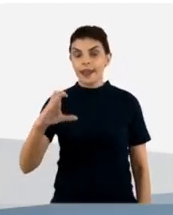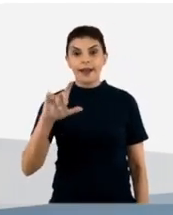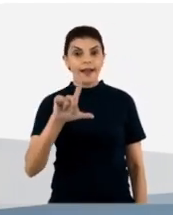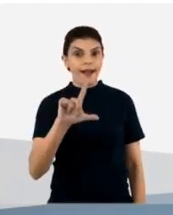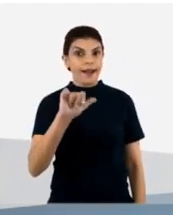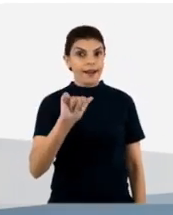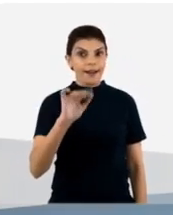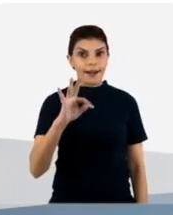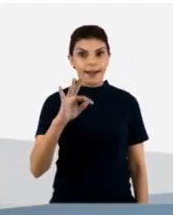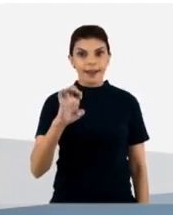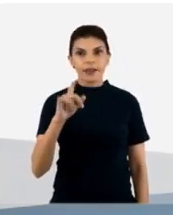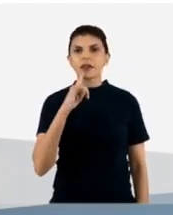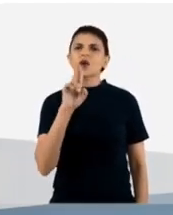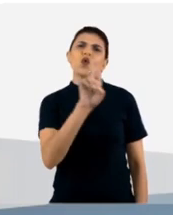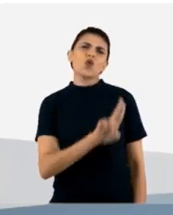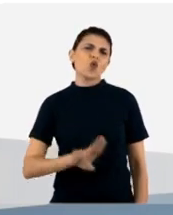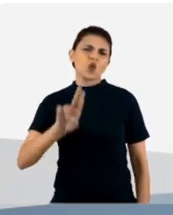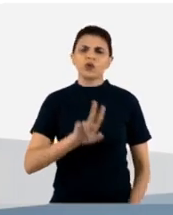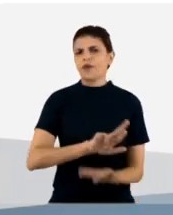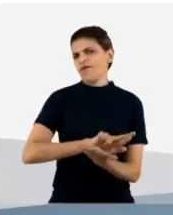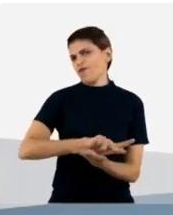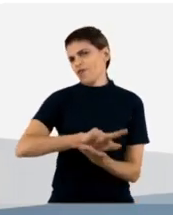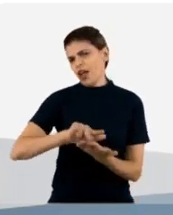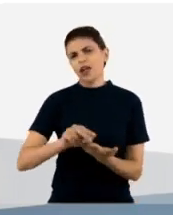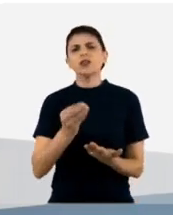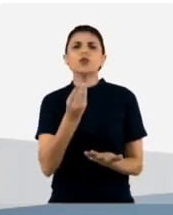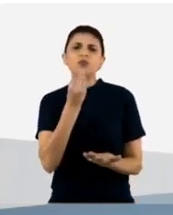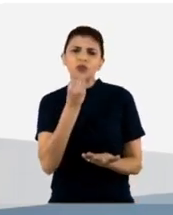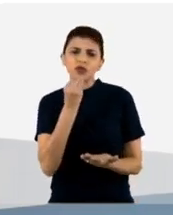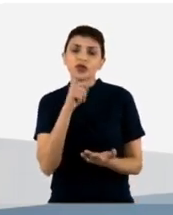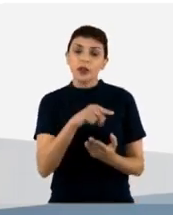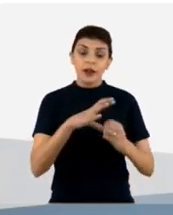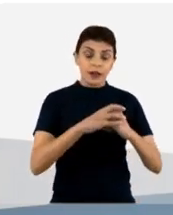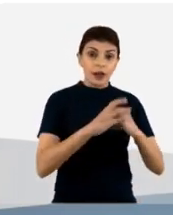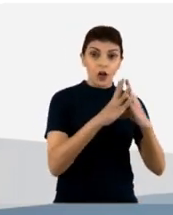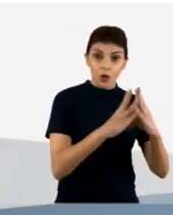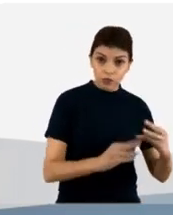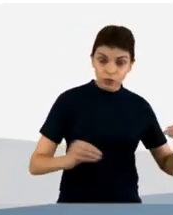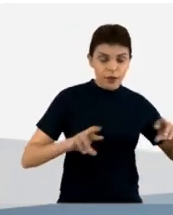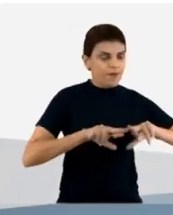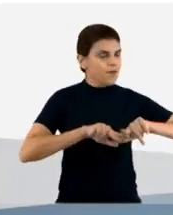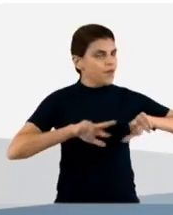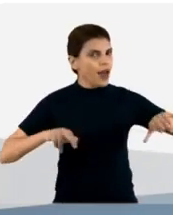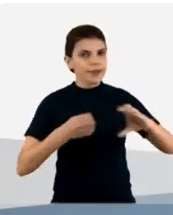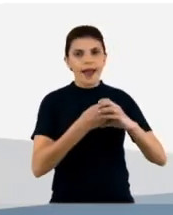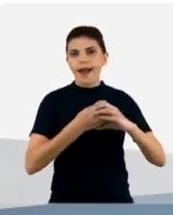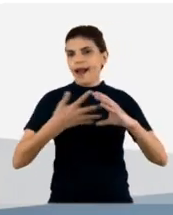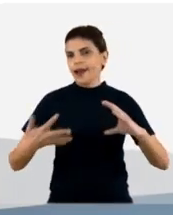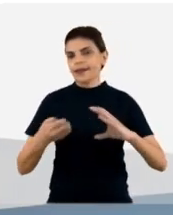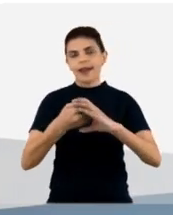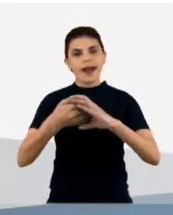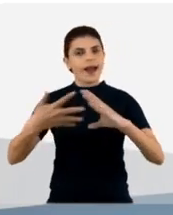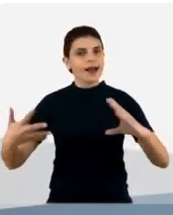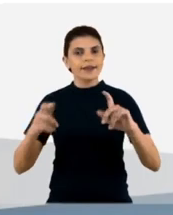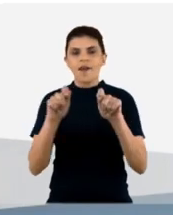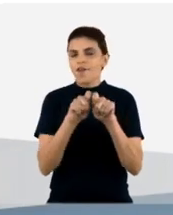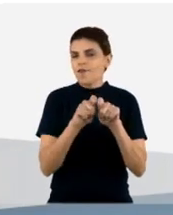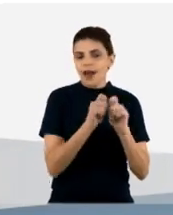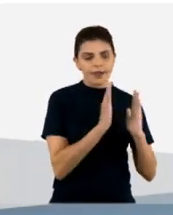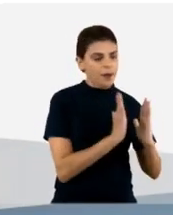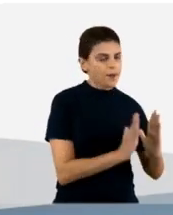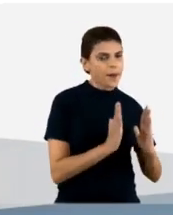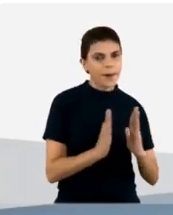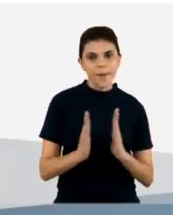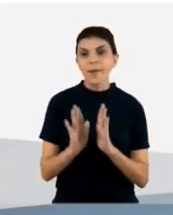Então, assim, diversas são as utilizações que nós podemos dar para esses anticorpos e diversas são as caracterizações que nós realizamos também